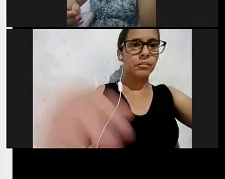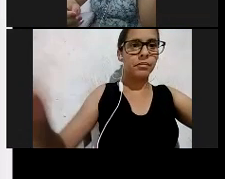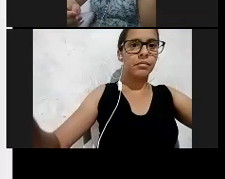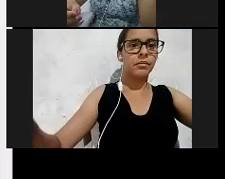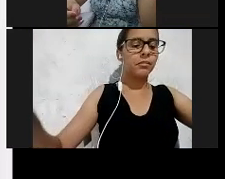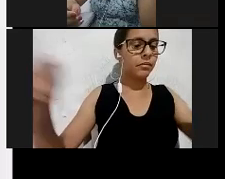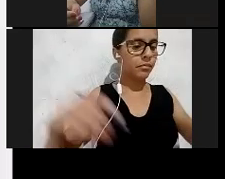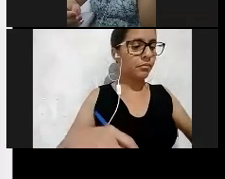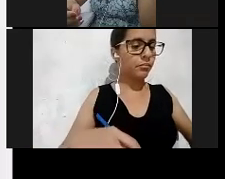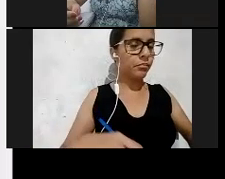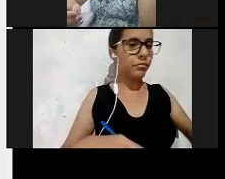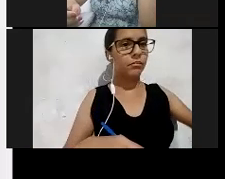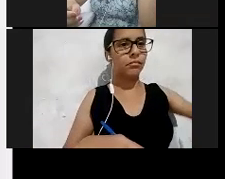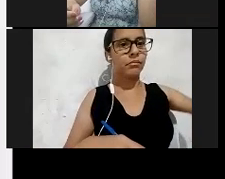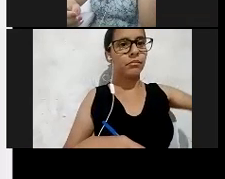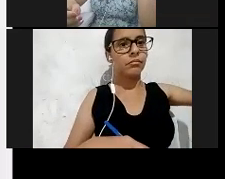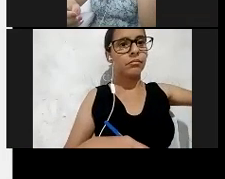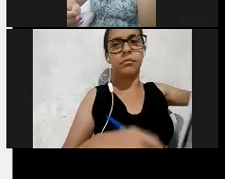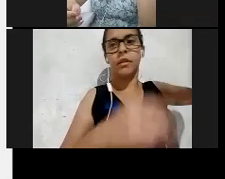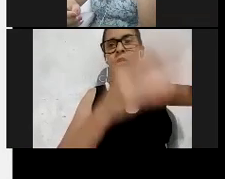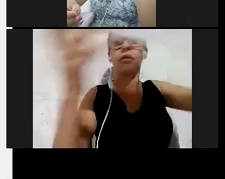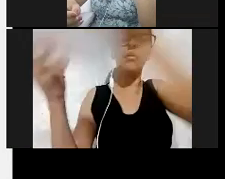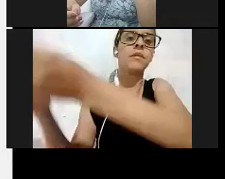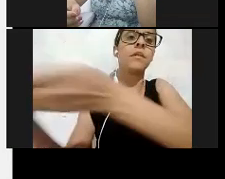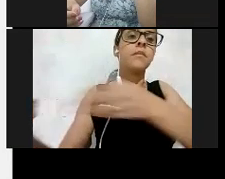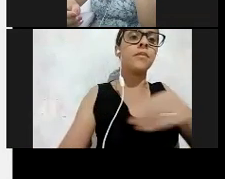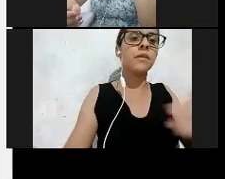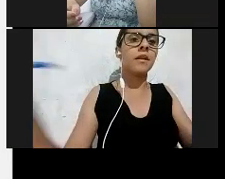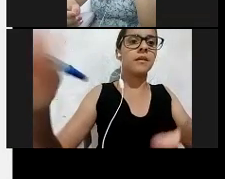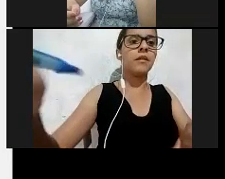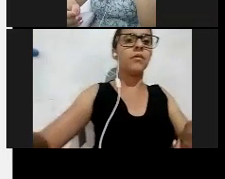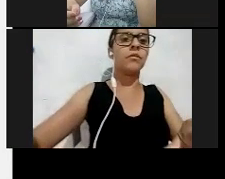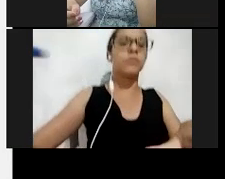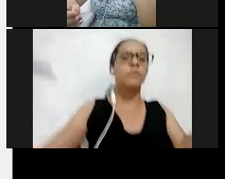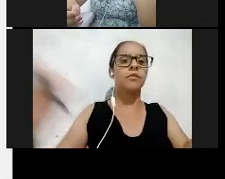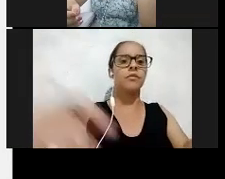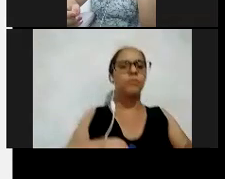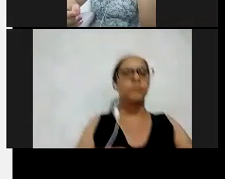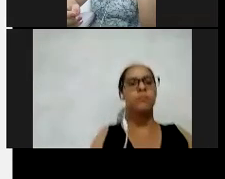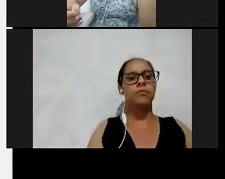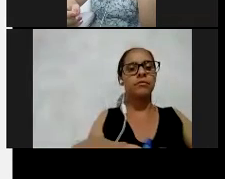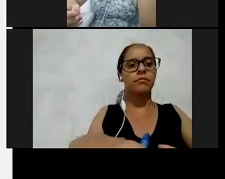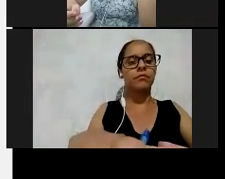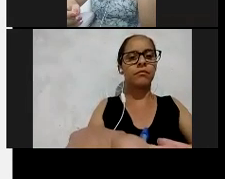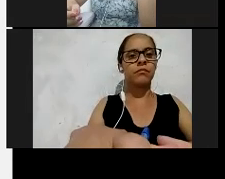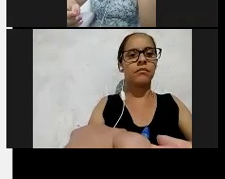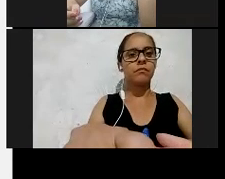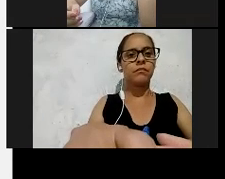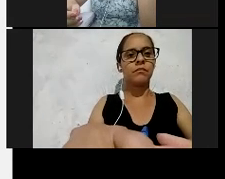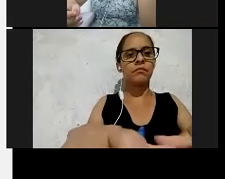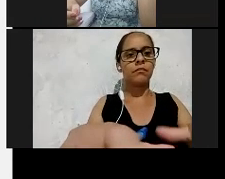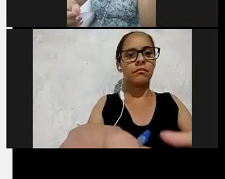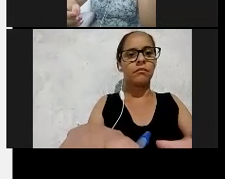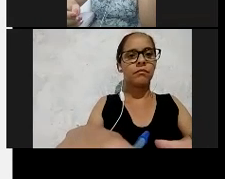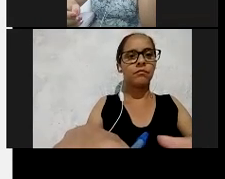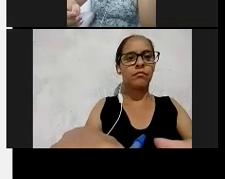nós temos a internet, o que nos possibilita estarmos conectados com o mundo